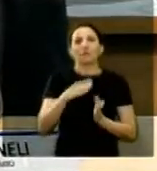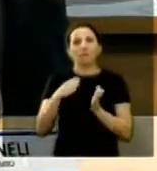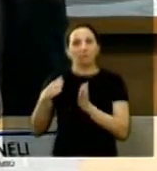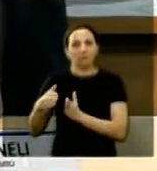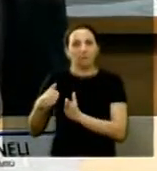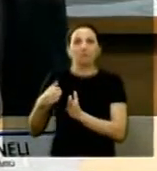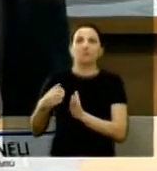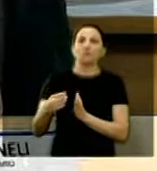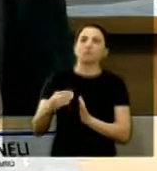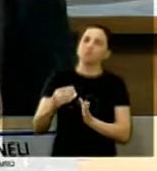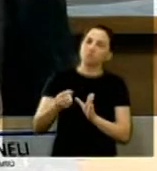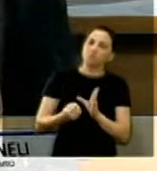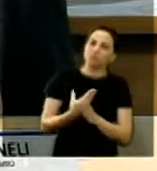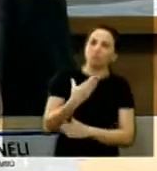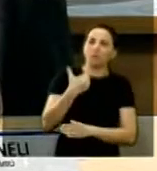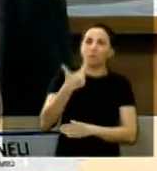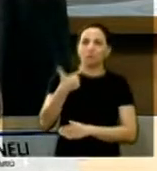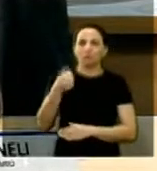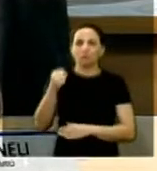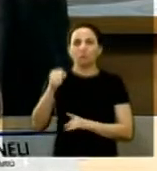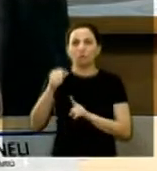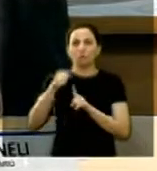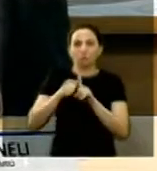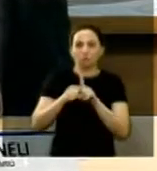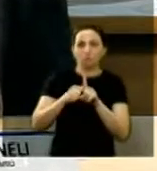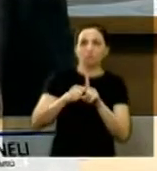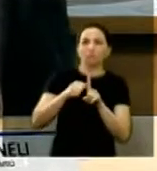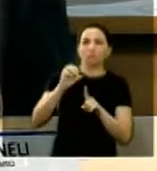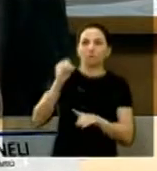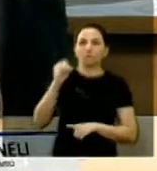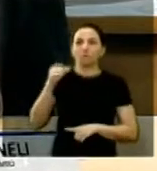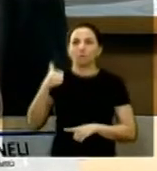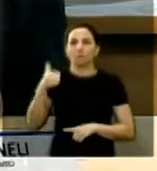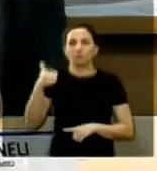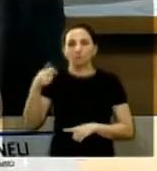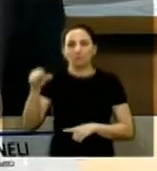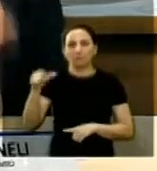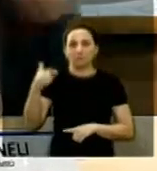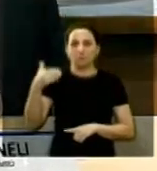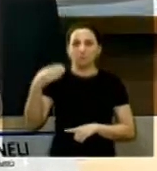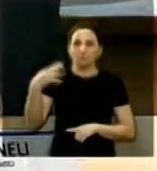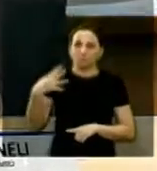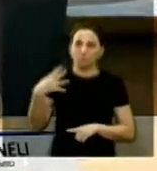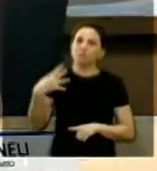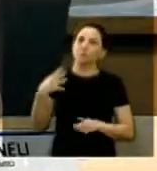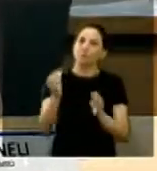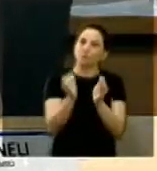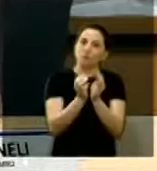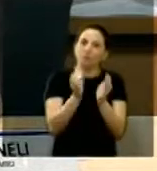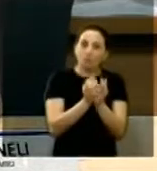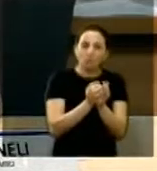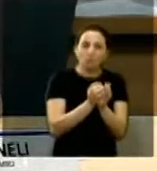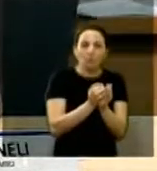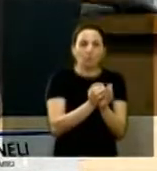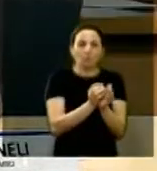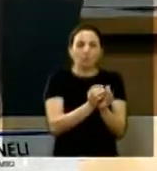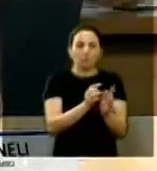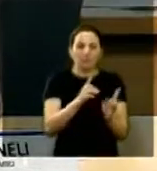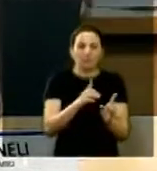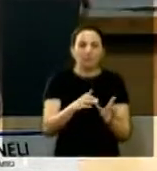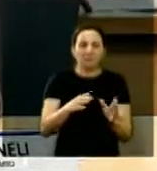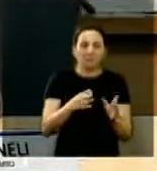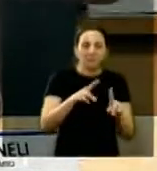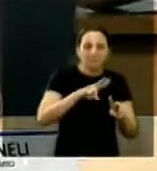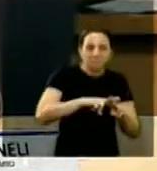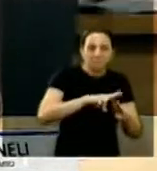1914, o padre Quentenich passou vários anos no campo de concentração de Dachau e o seu amor